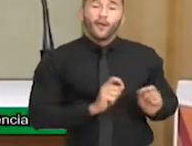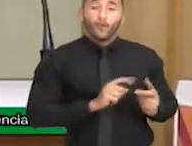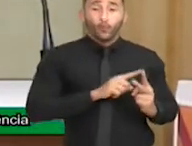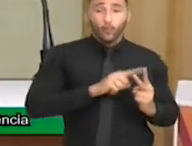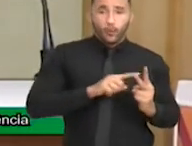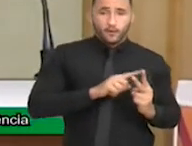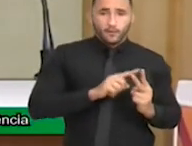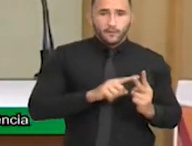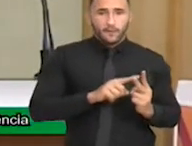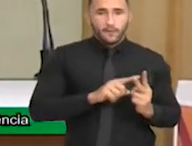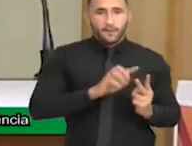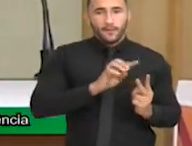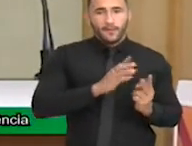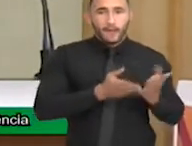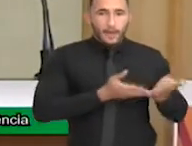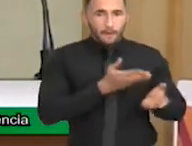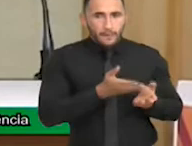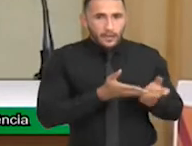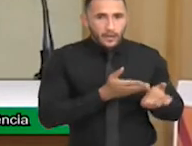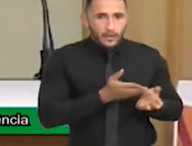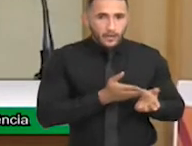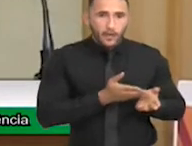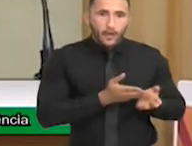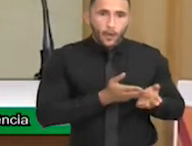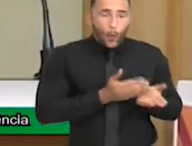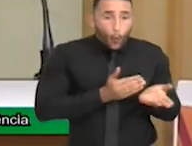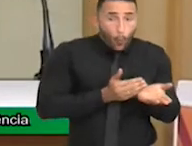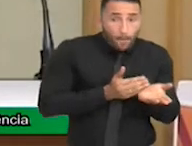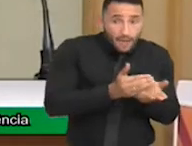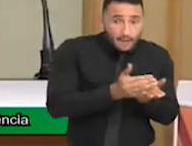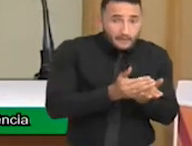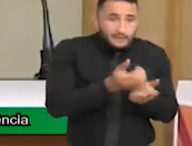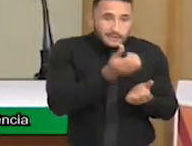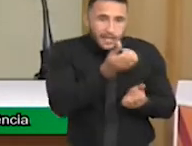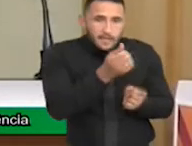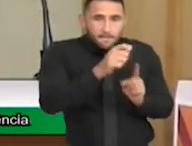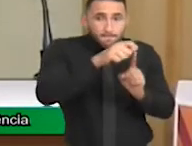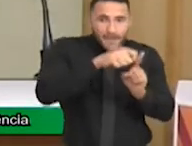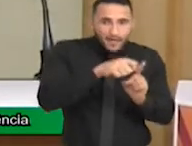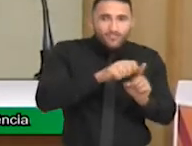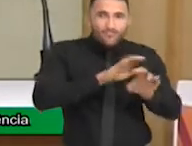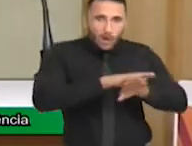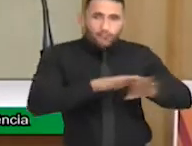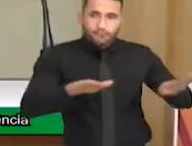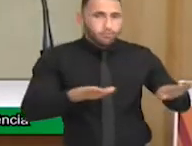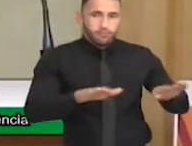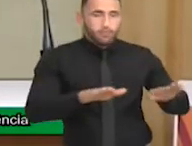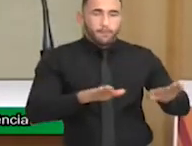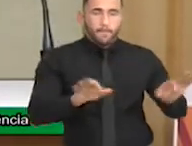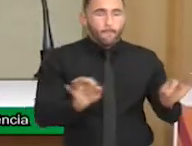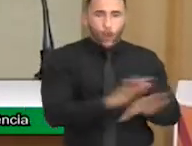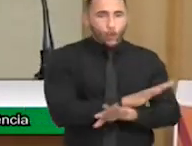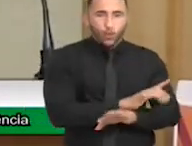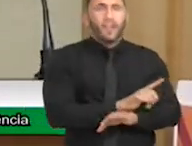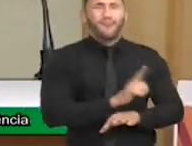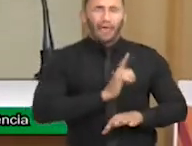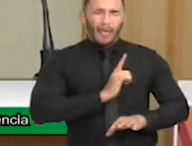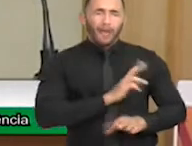terapias, já com prazo determinado de seis meses para ter alta, e oficinas que nos enchem a semana inteira.